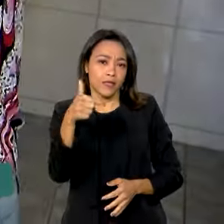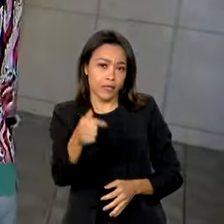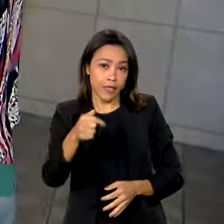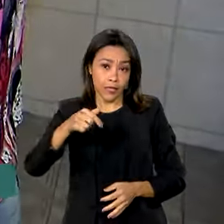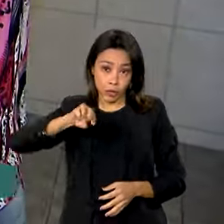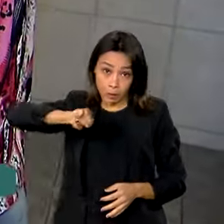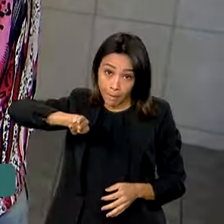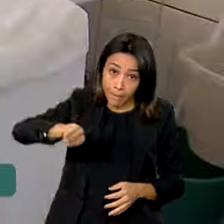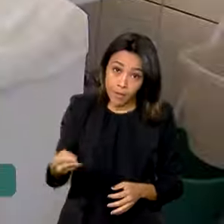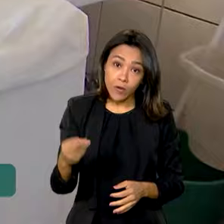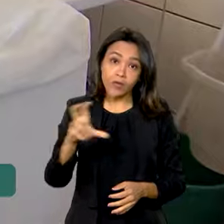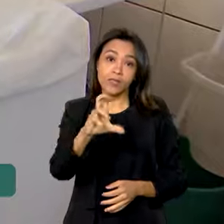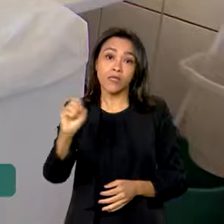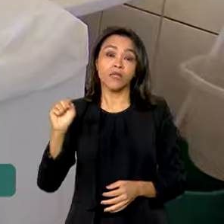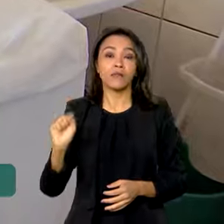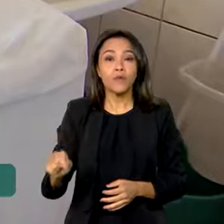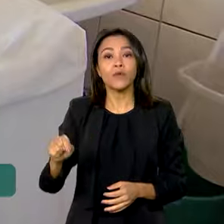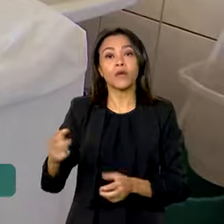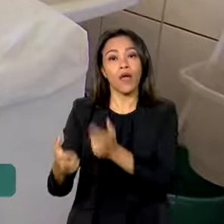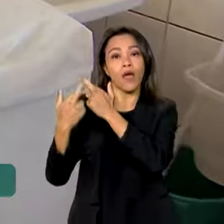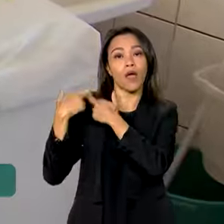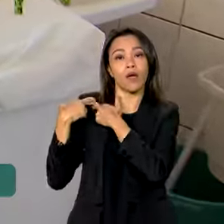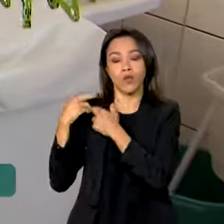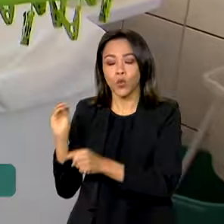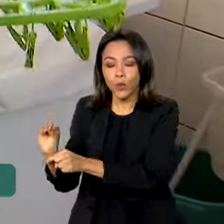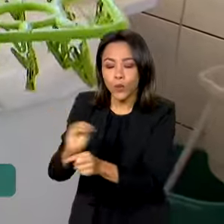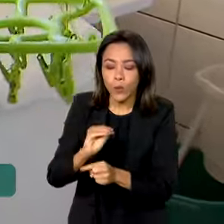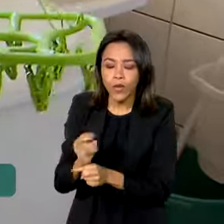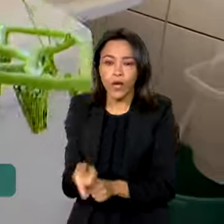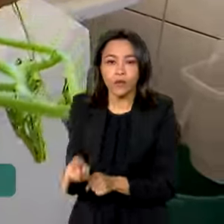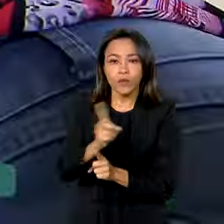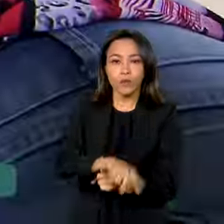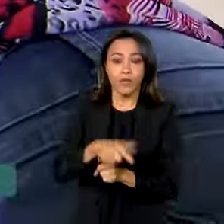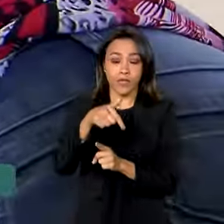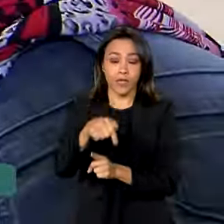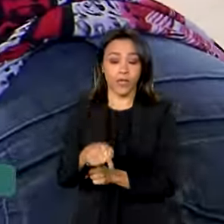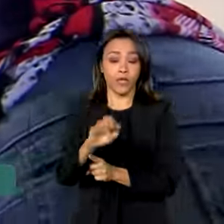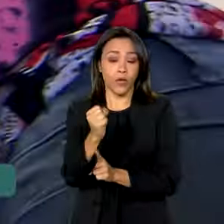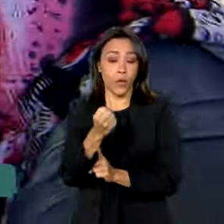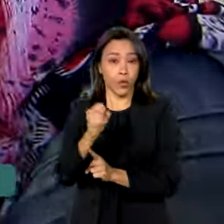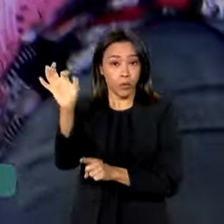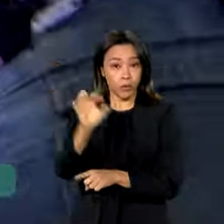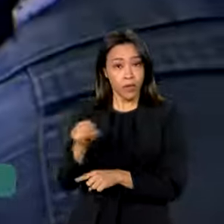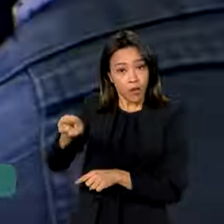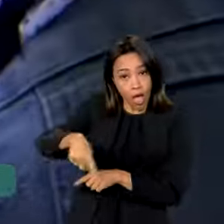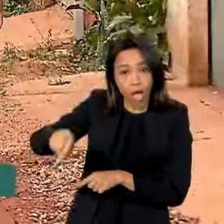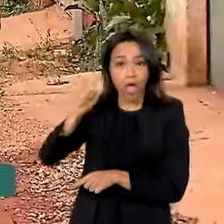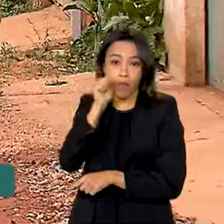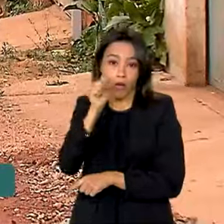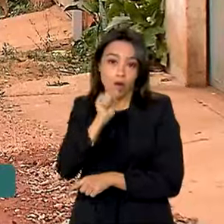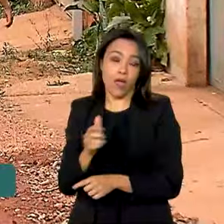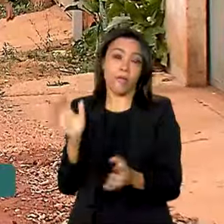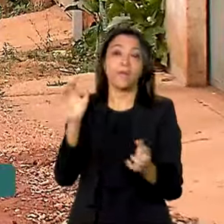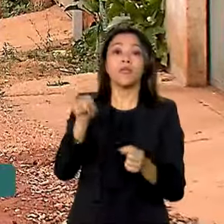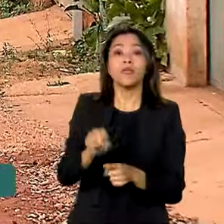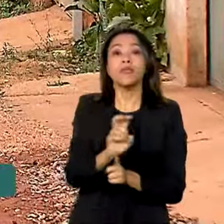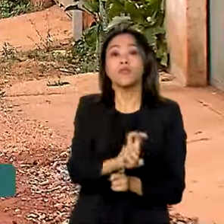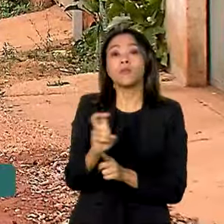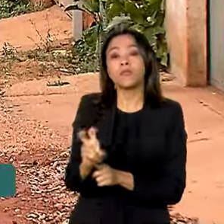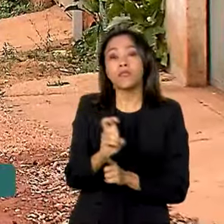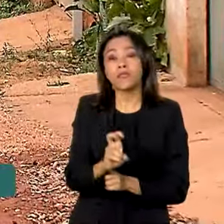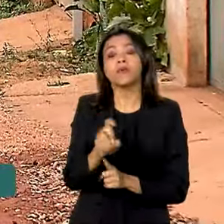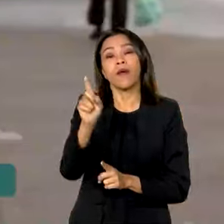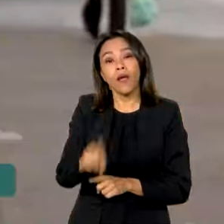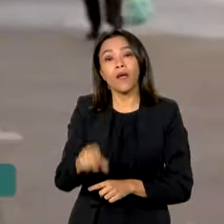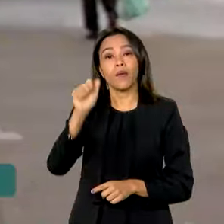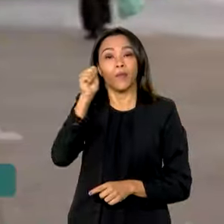pessoas envolvidas em cuidados. 78% delas são mulheres e 55% são